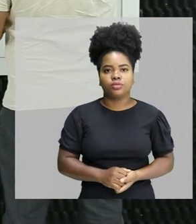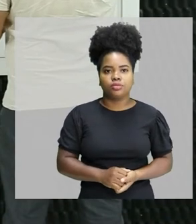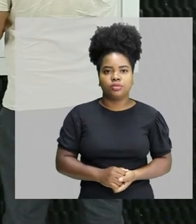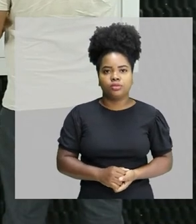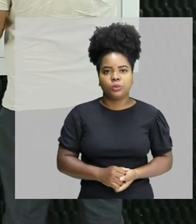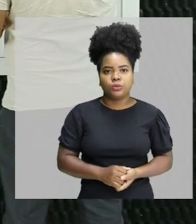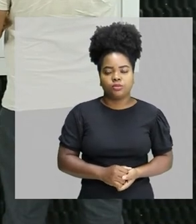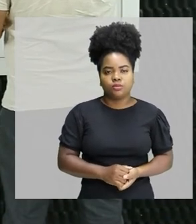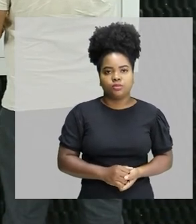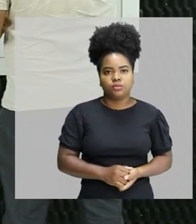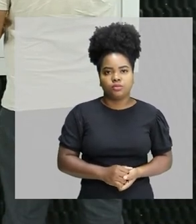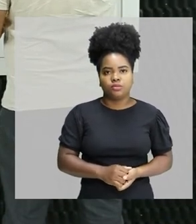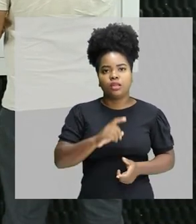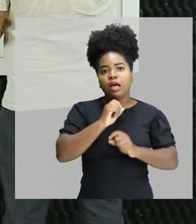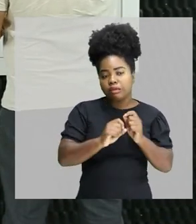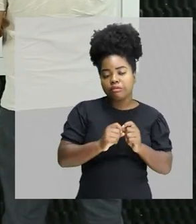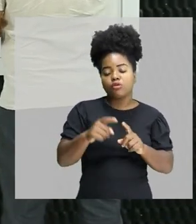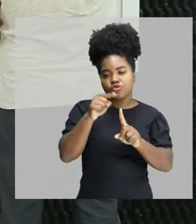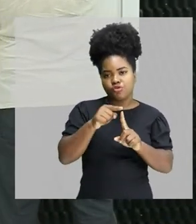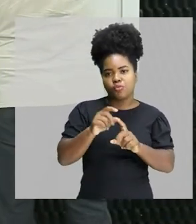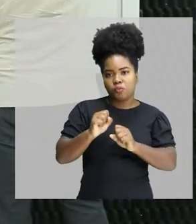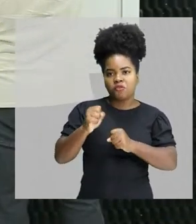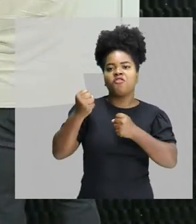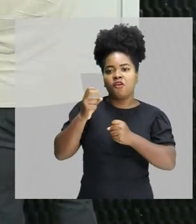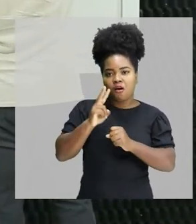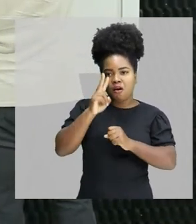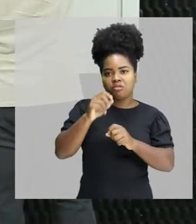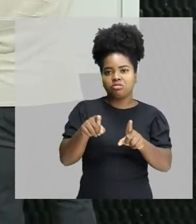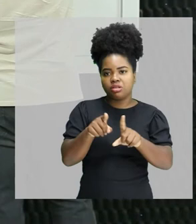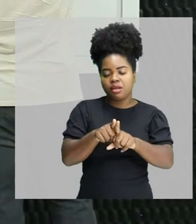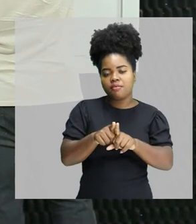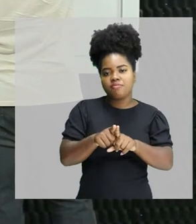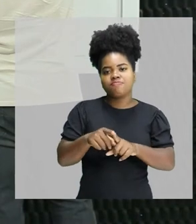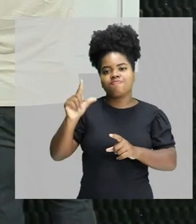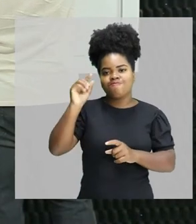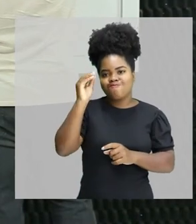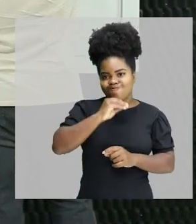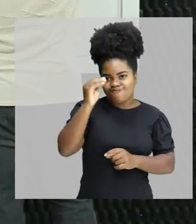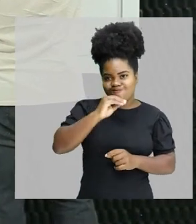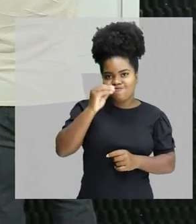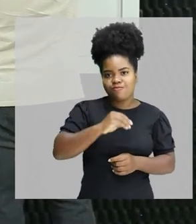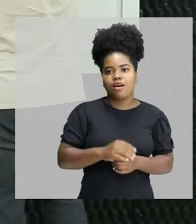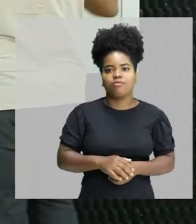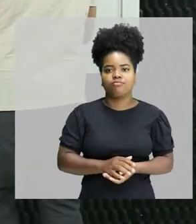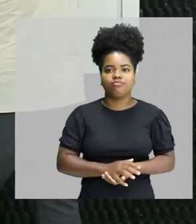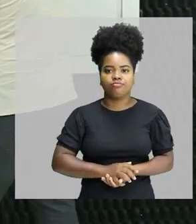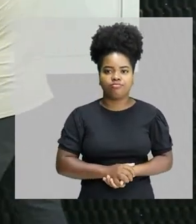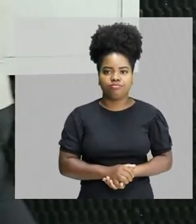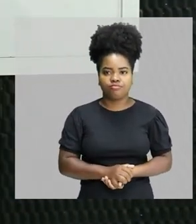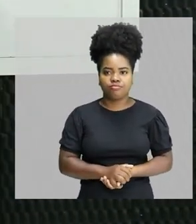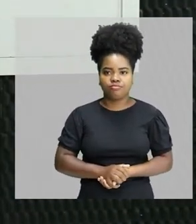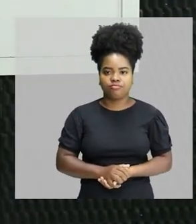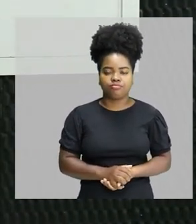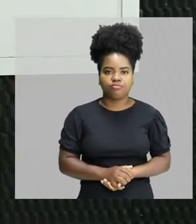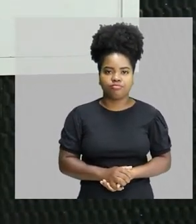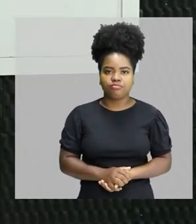um som que nós chamamos de forte e outro que nós chamamos de fraco. Pronto.